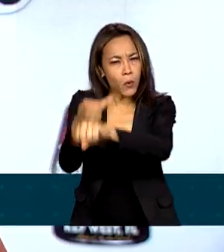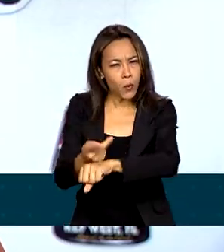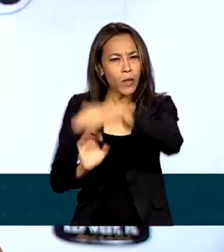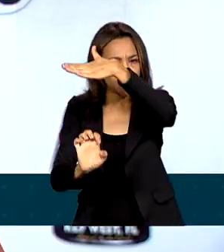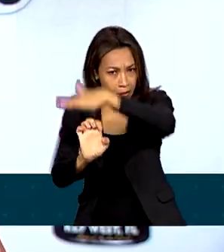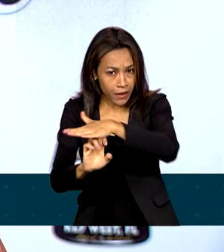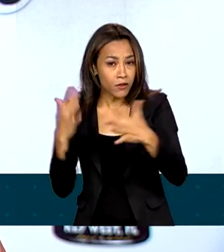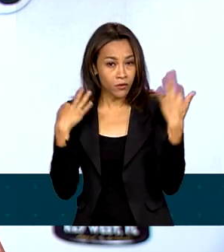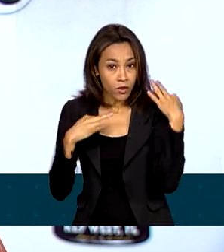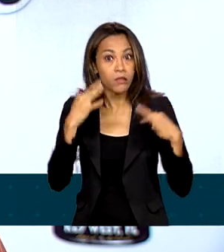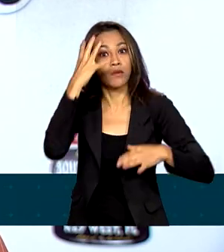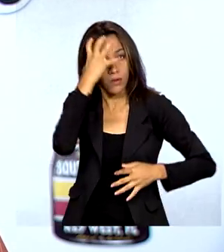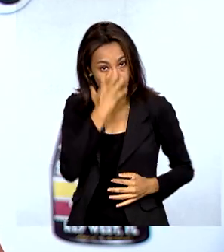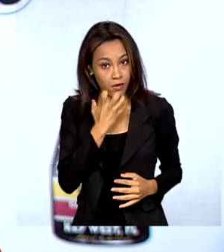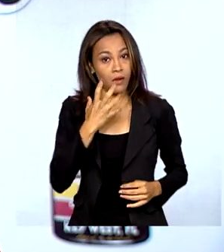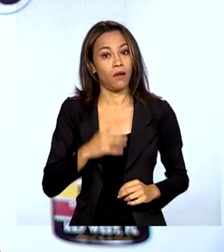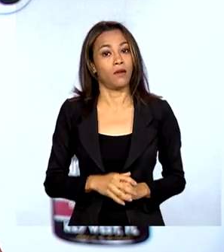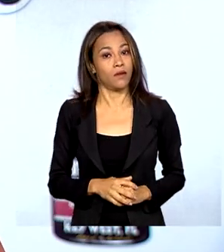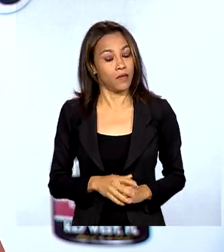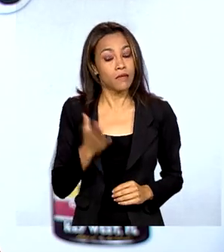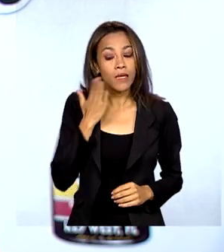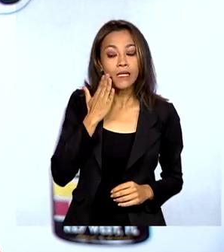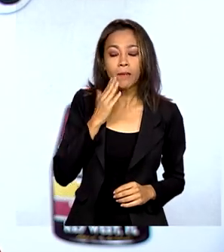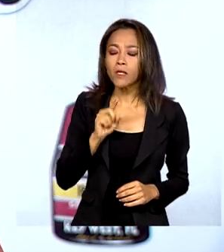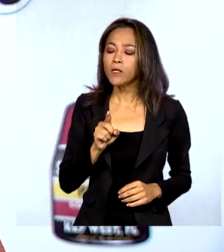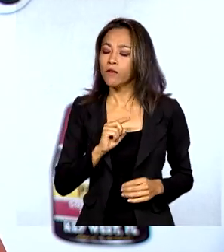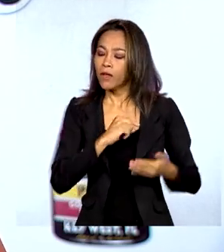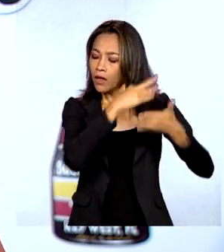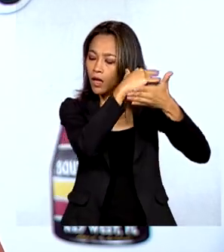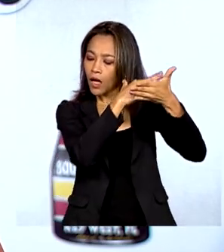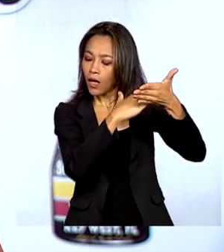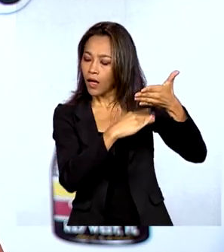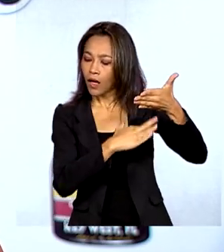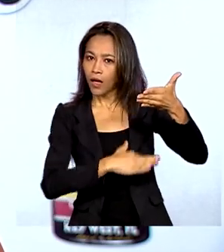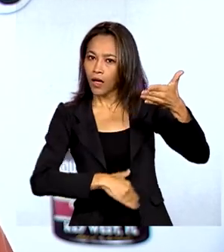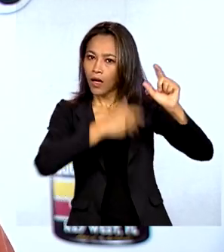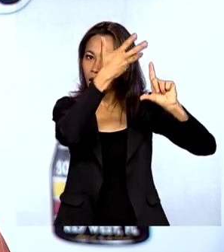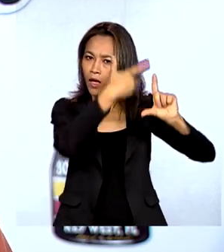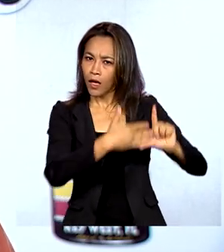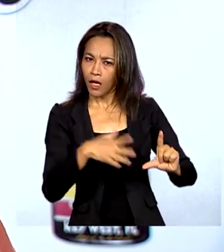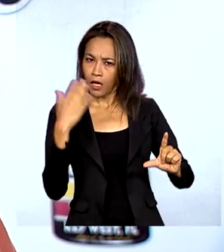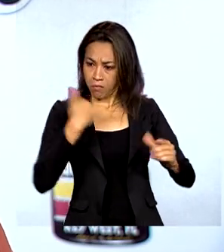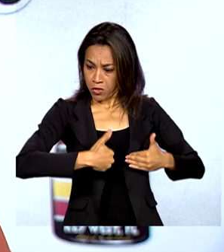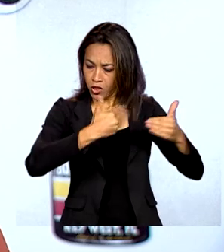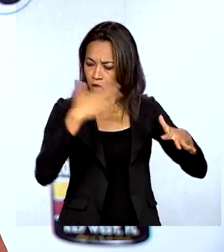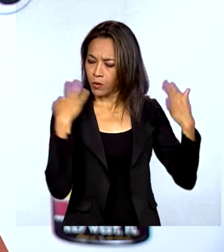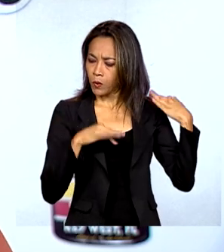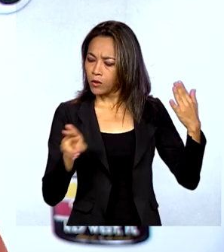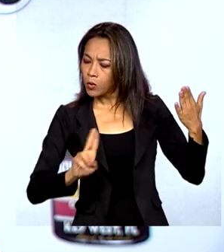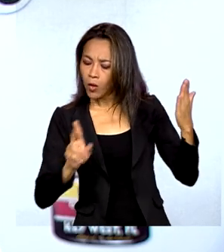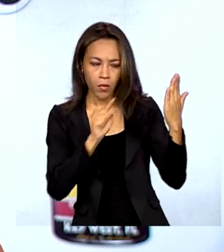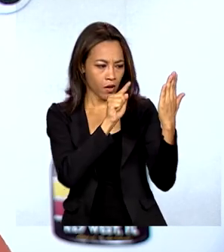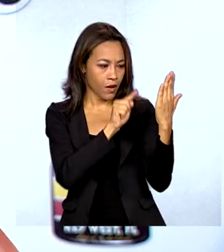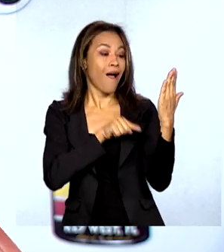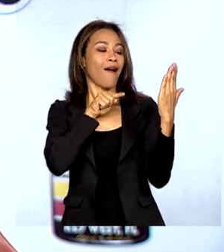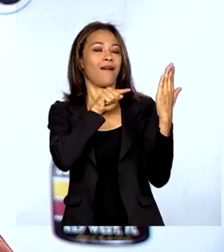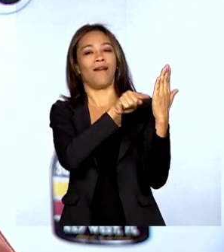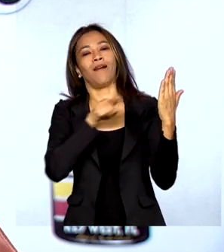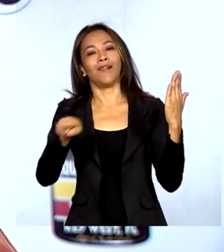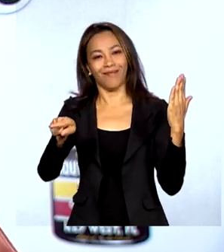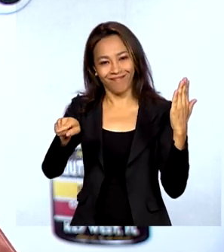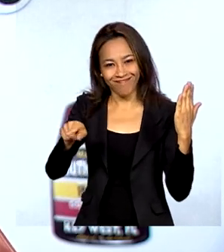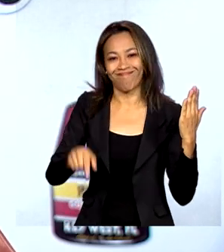verifiquem se essas agências estão no cadastro do Ministério do Turismo, que isso é fundamental. Conheça o